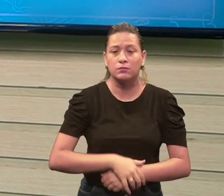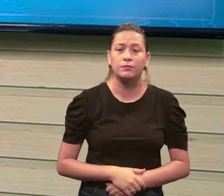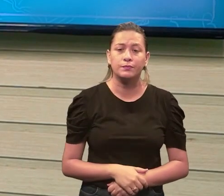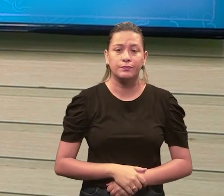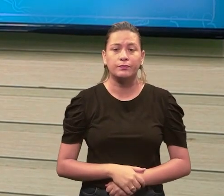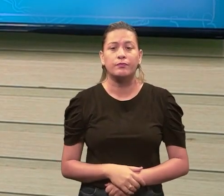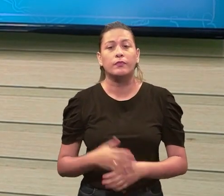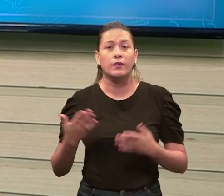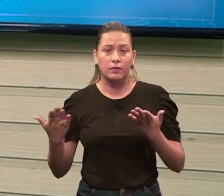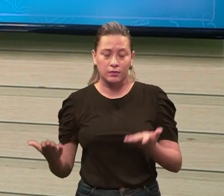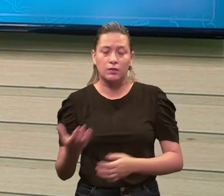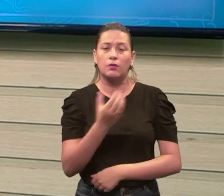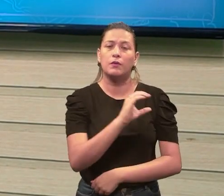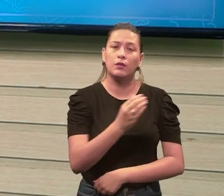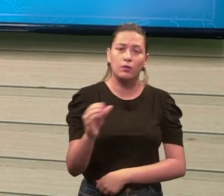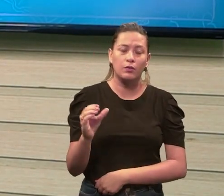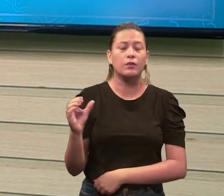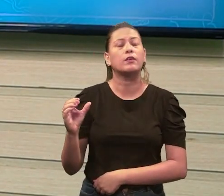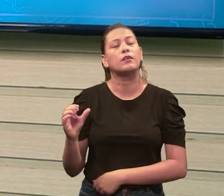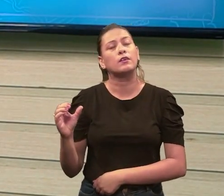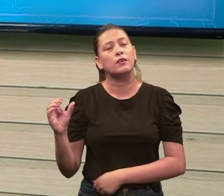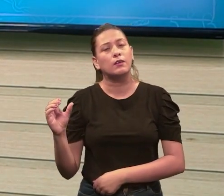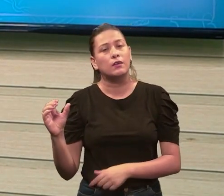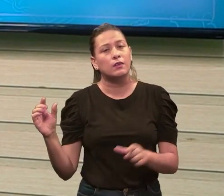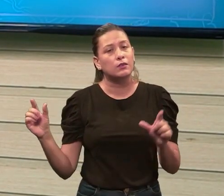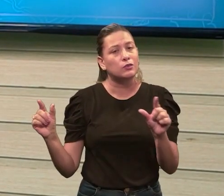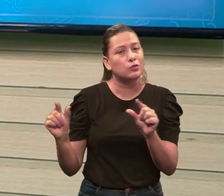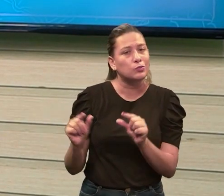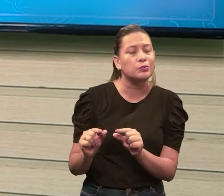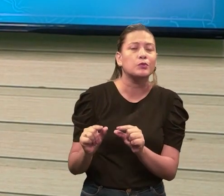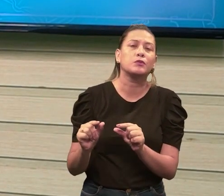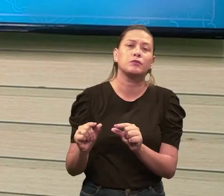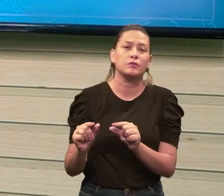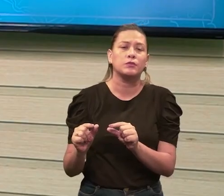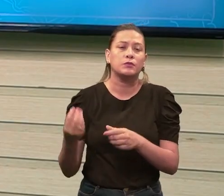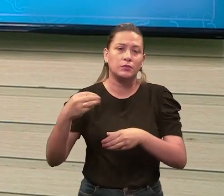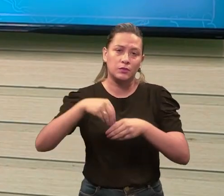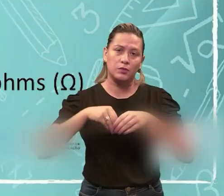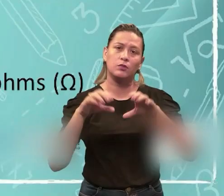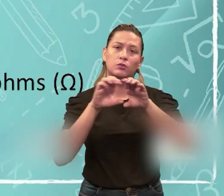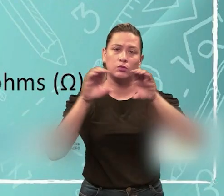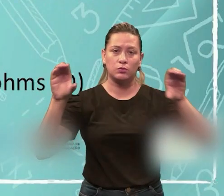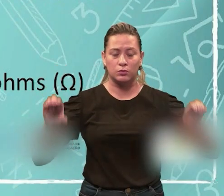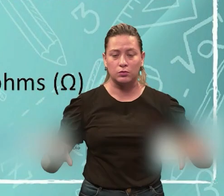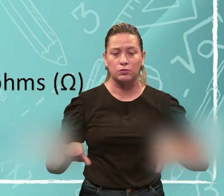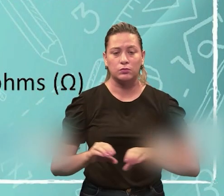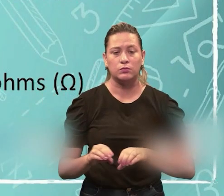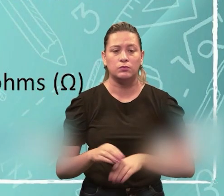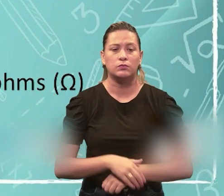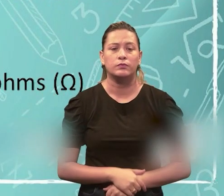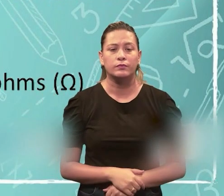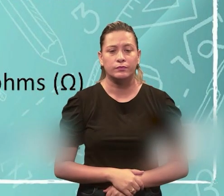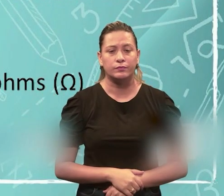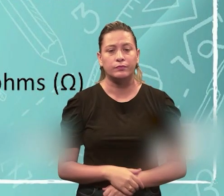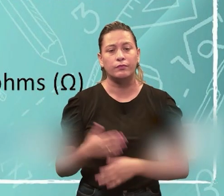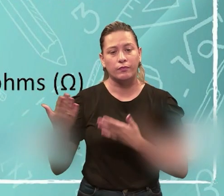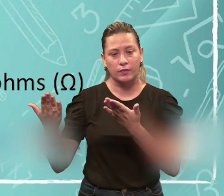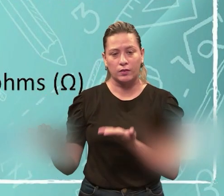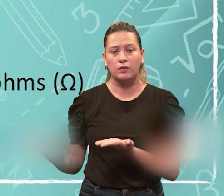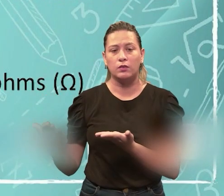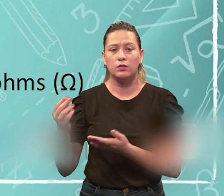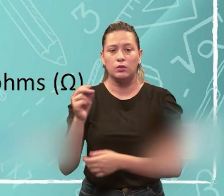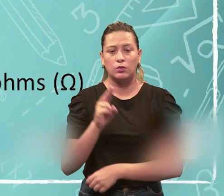é lógico que menor vai ser essa corrente passando por esse sistema, né, por esse circuito. Então, a unidade da